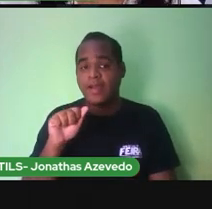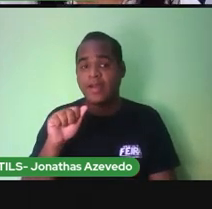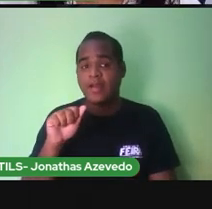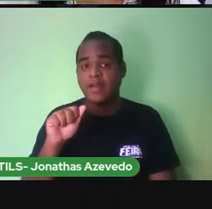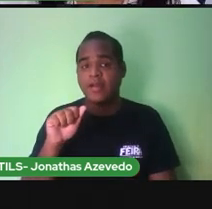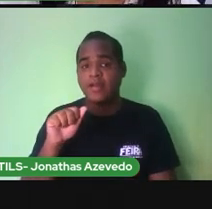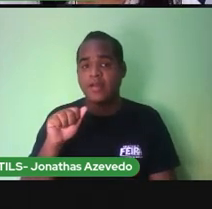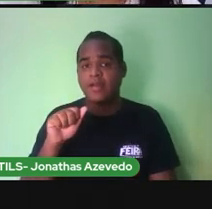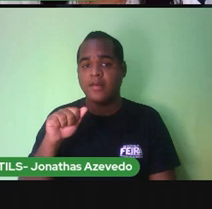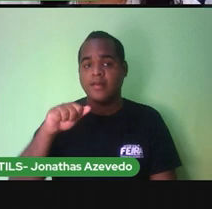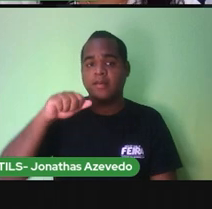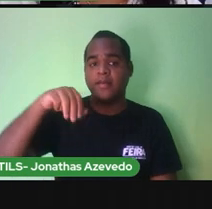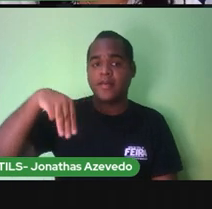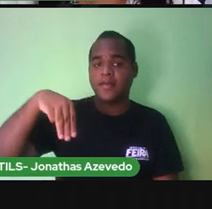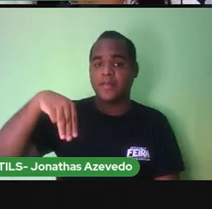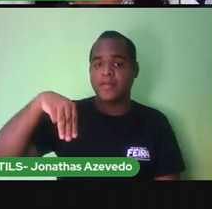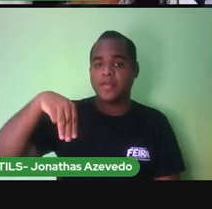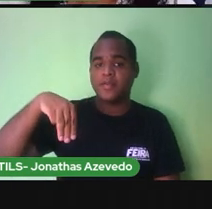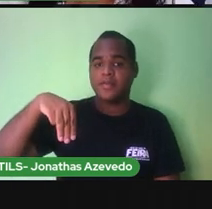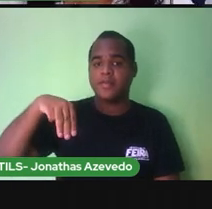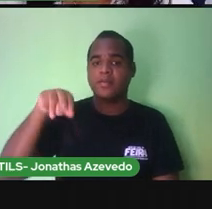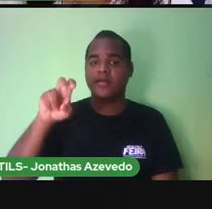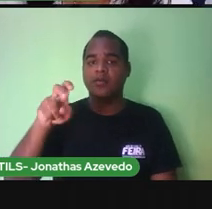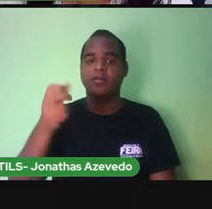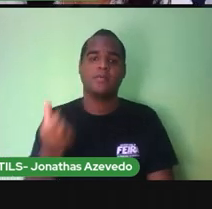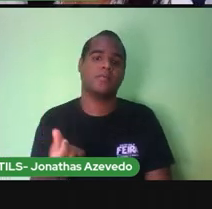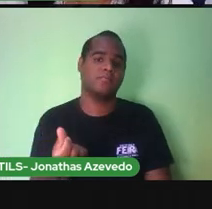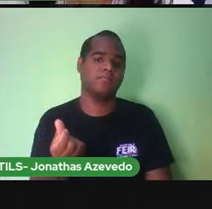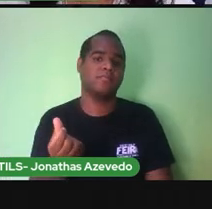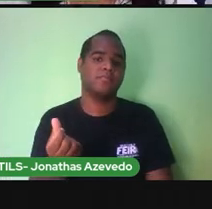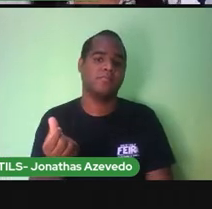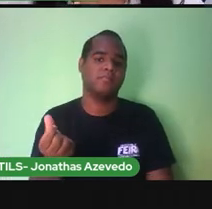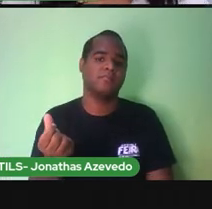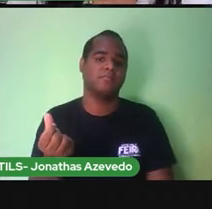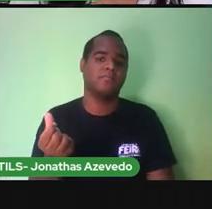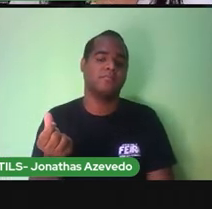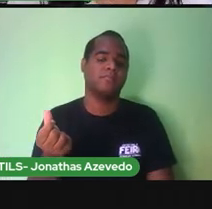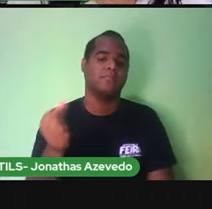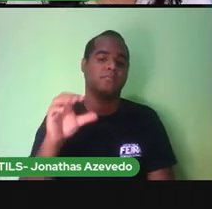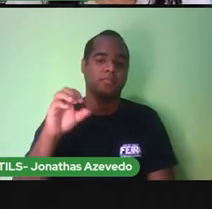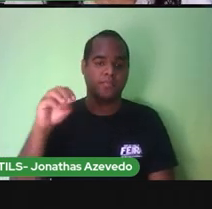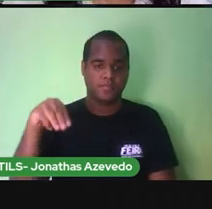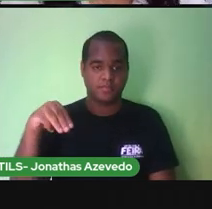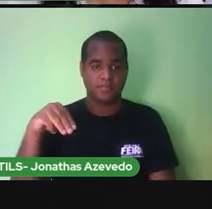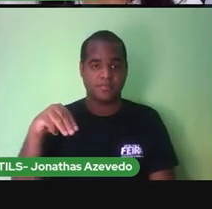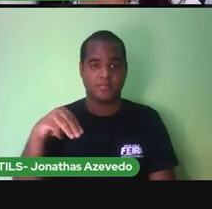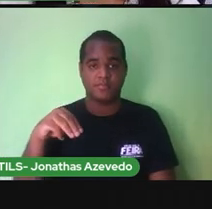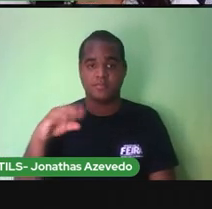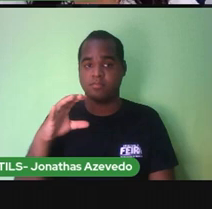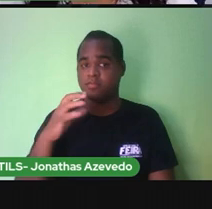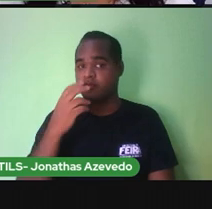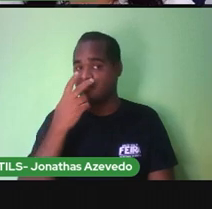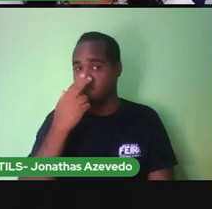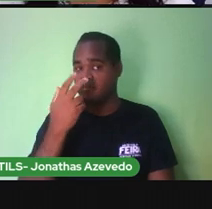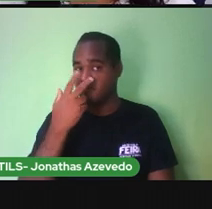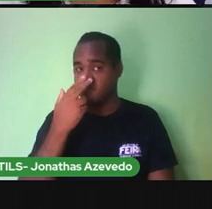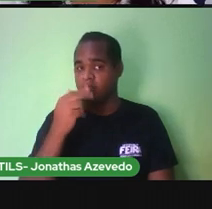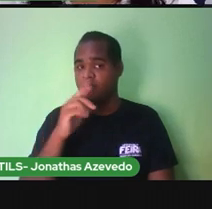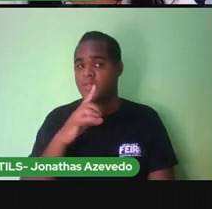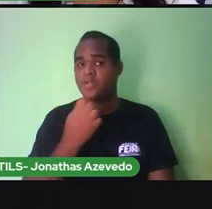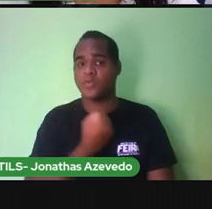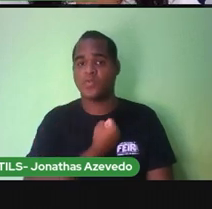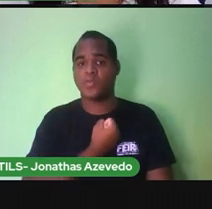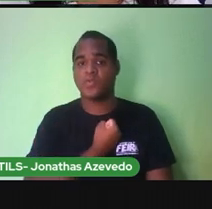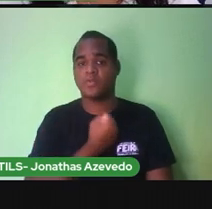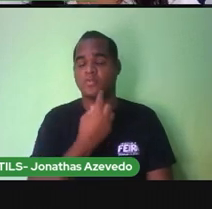E o M De metro E cinquenta e seis centímetros Não é uma letrinha A É um número 1 Tá